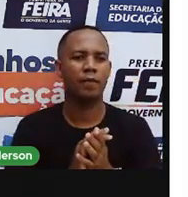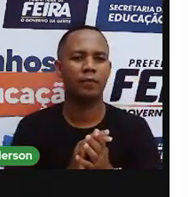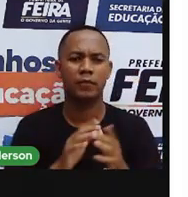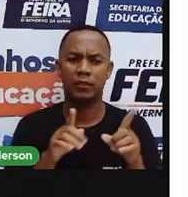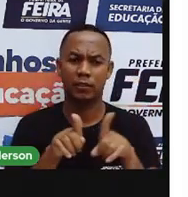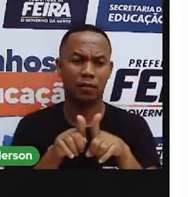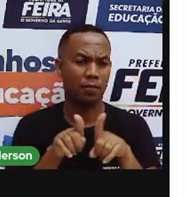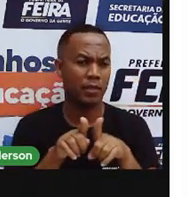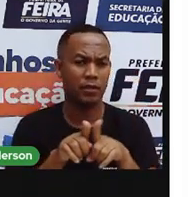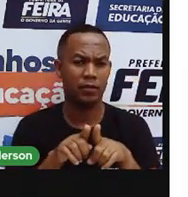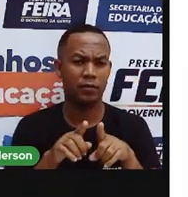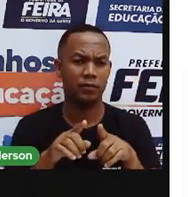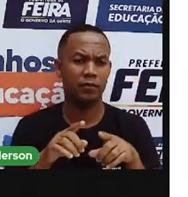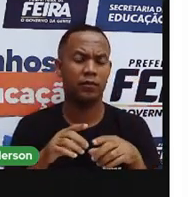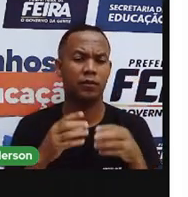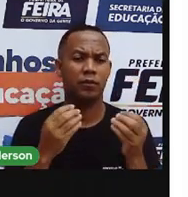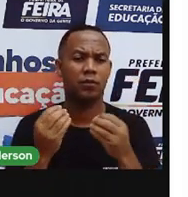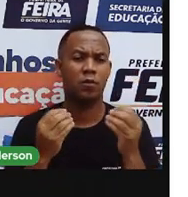Né? Vem o trio.